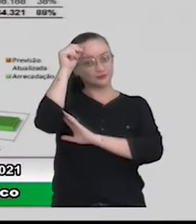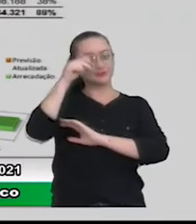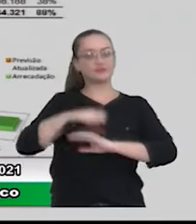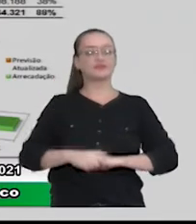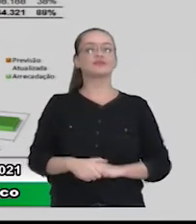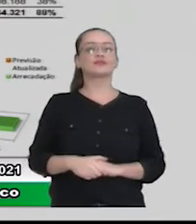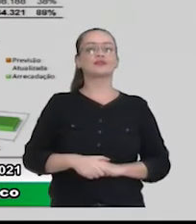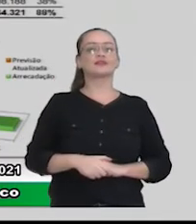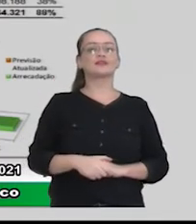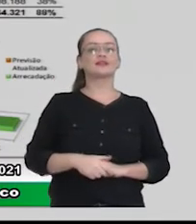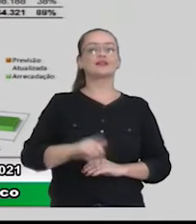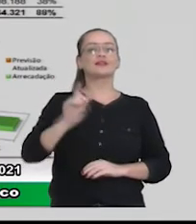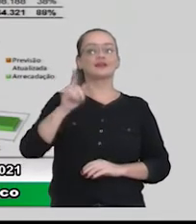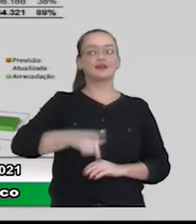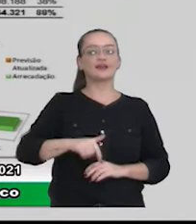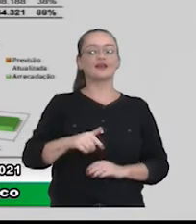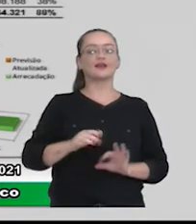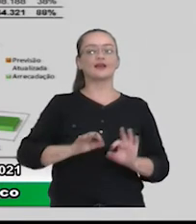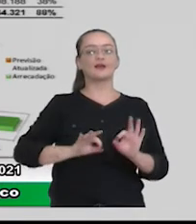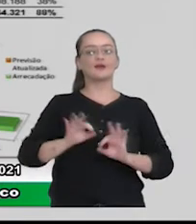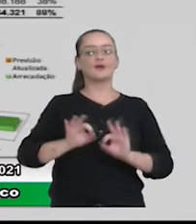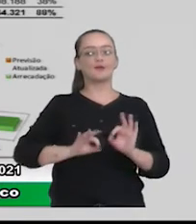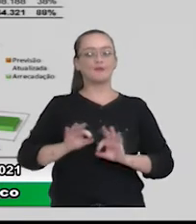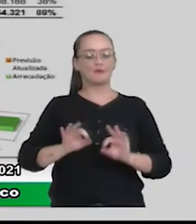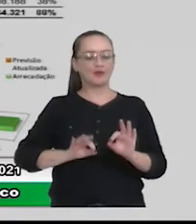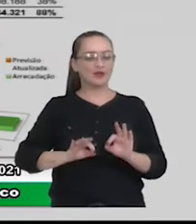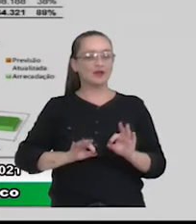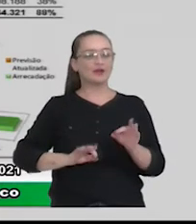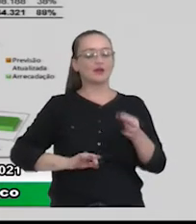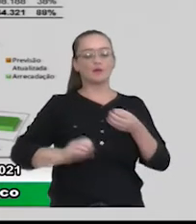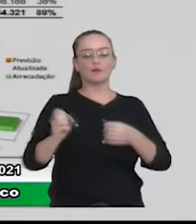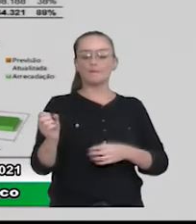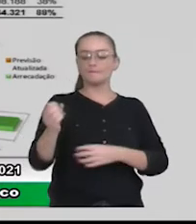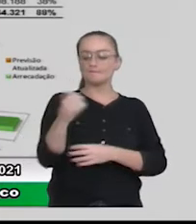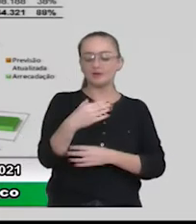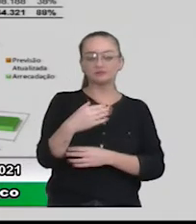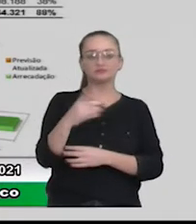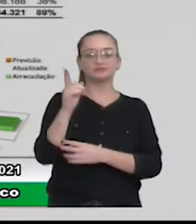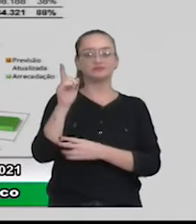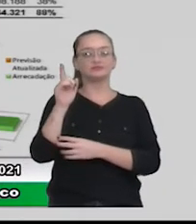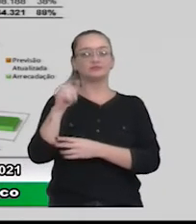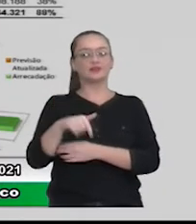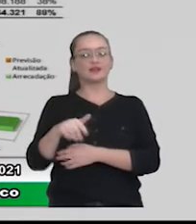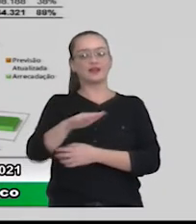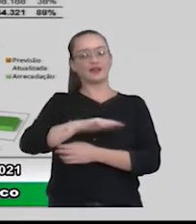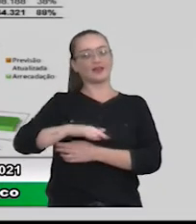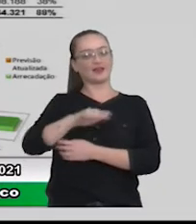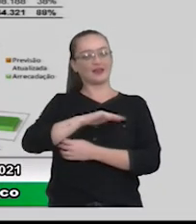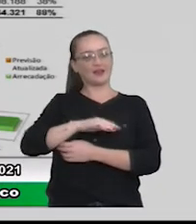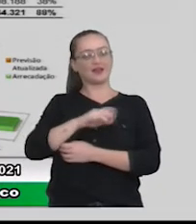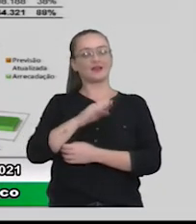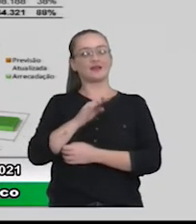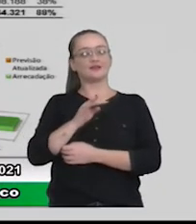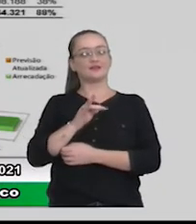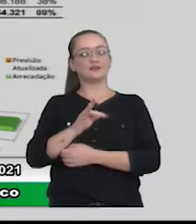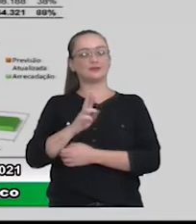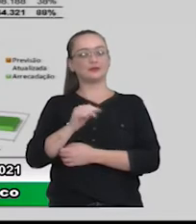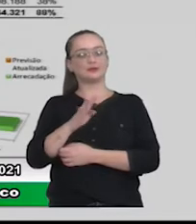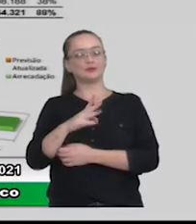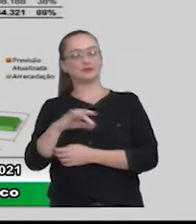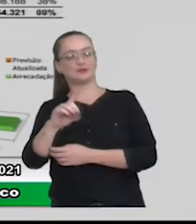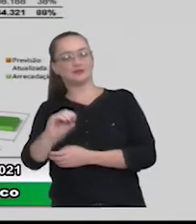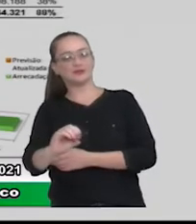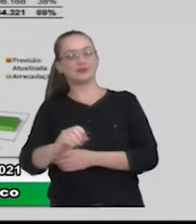com o PEMAT, que é o programa de modernização da área tributária, uma concessão de crédito pelo